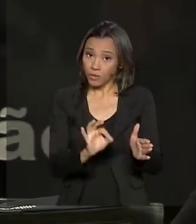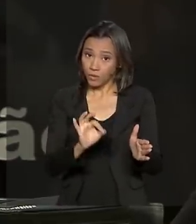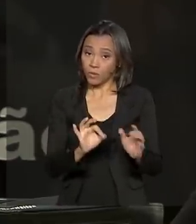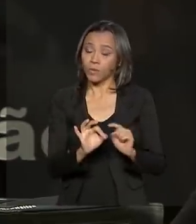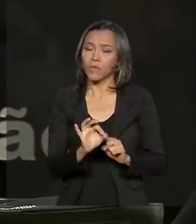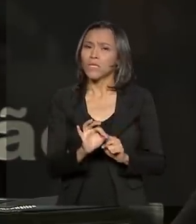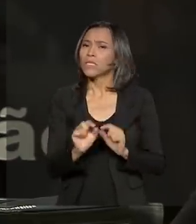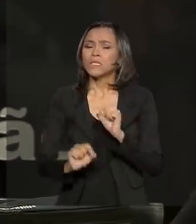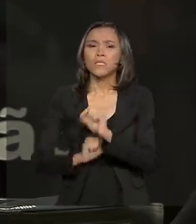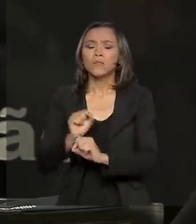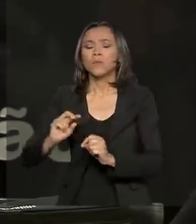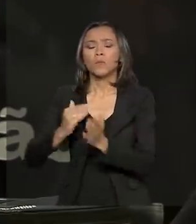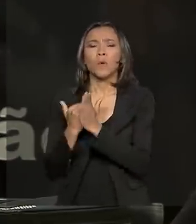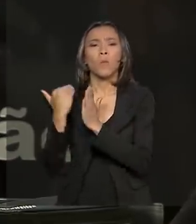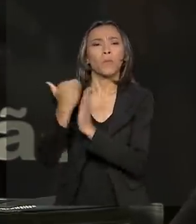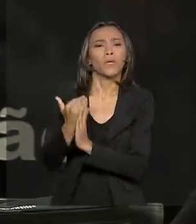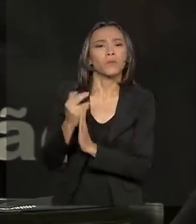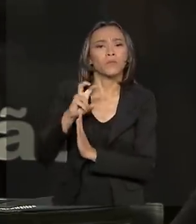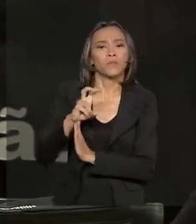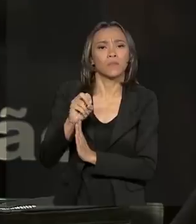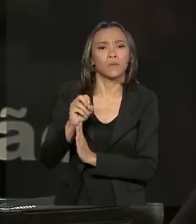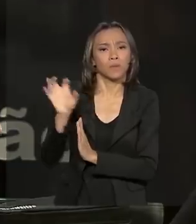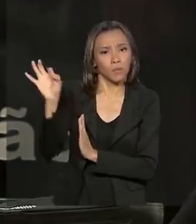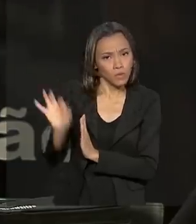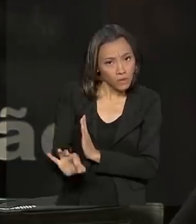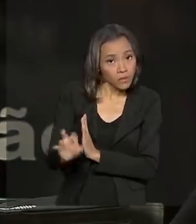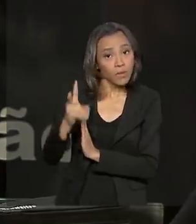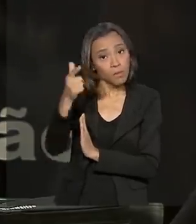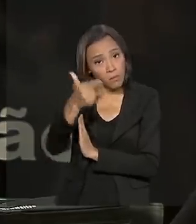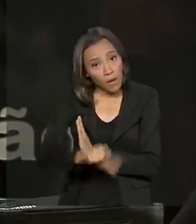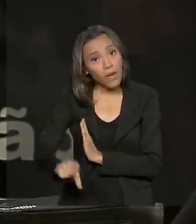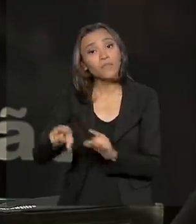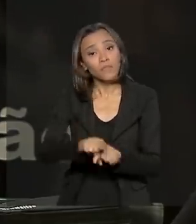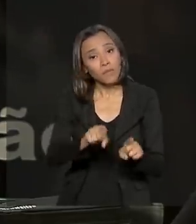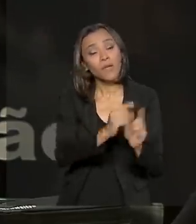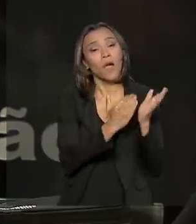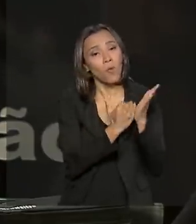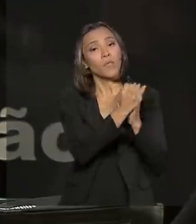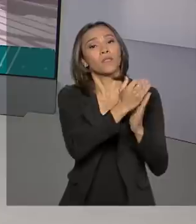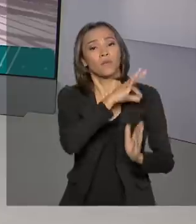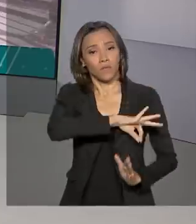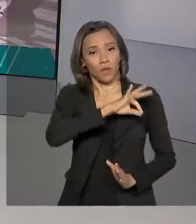50% tudo que a gente vai repassar. E vai aumentar de novo o salário do professor.